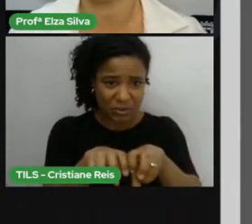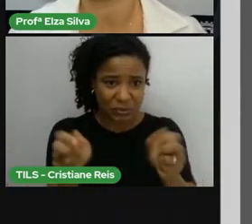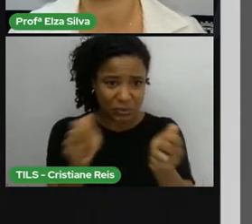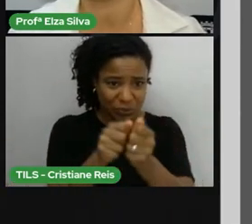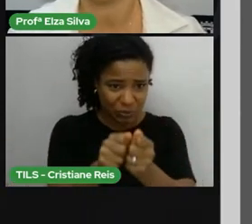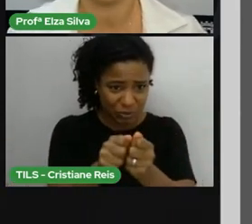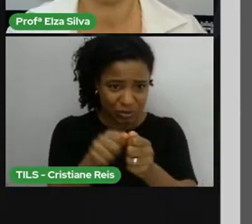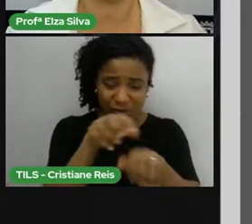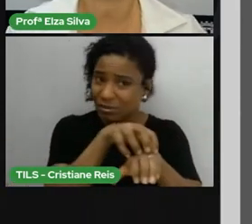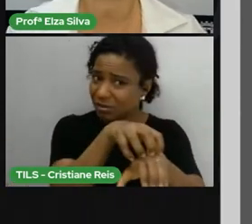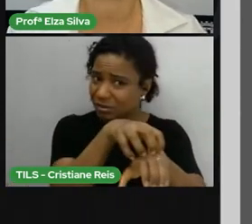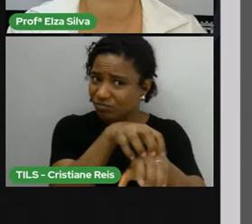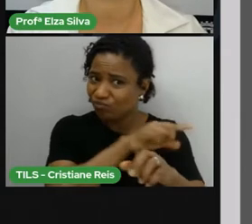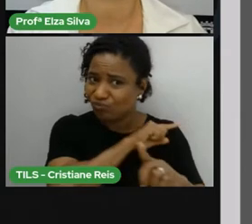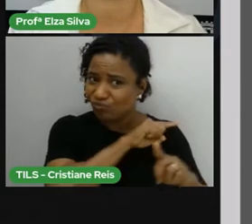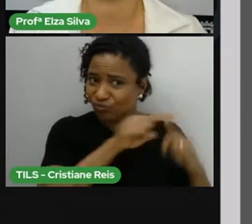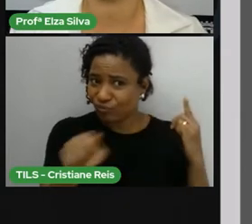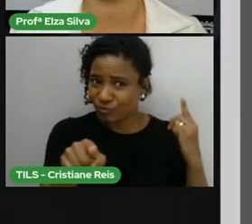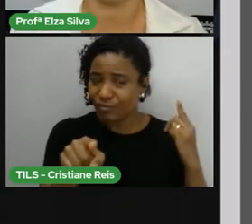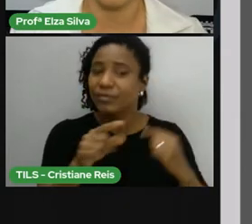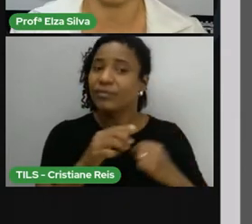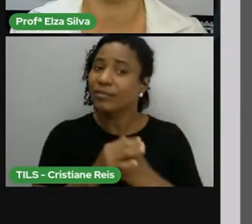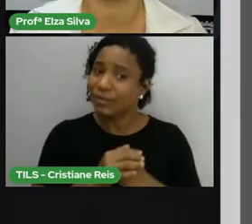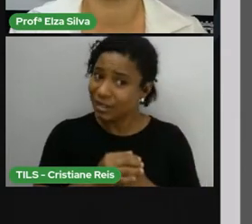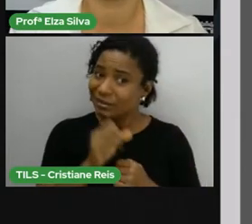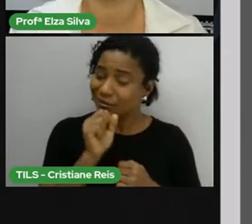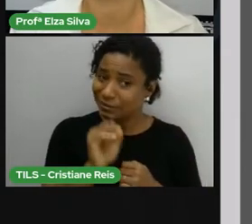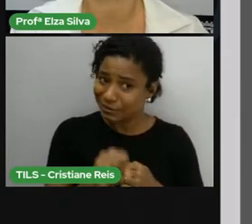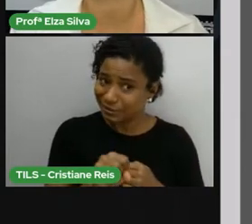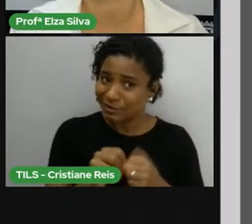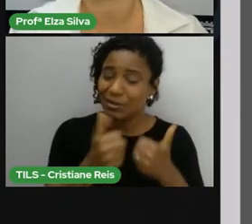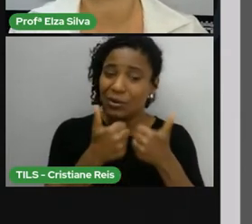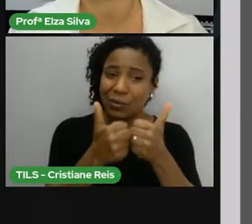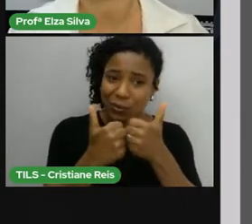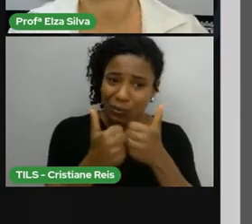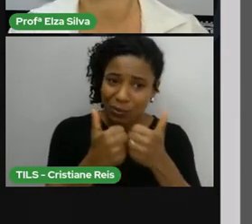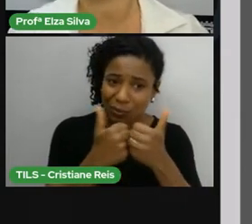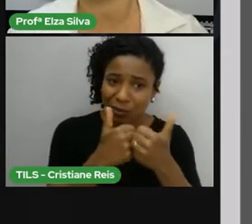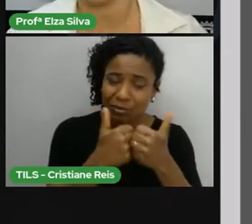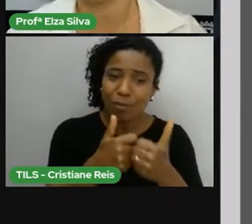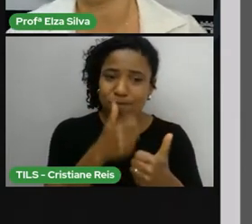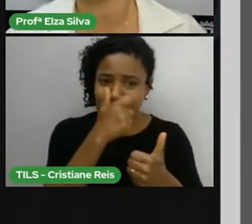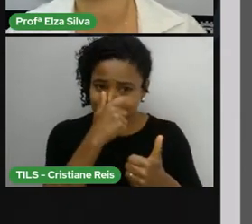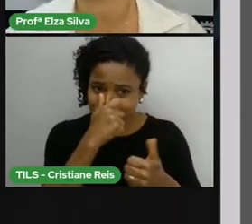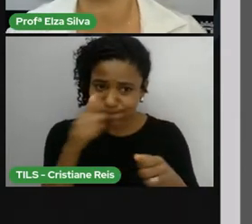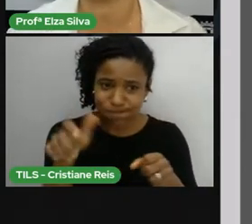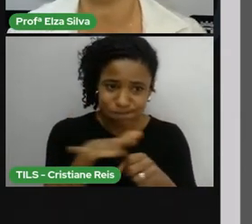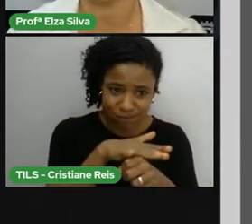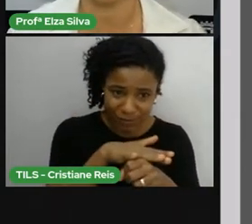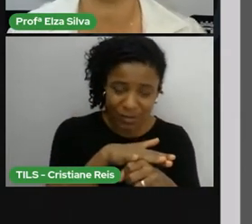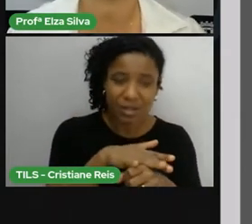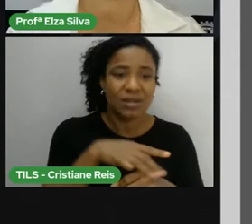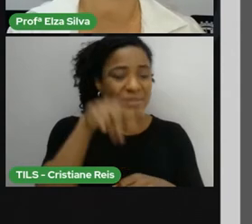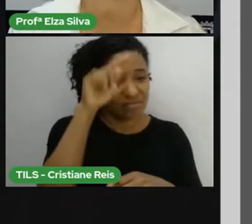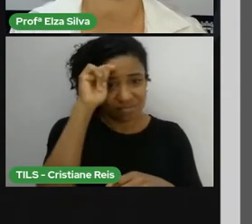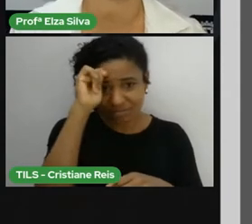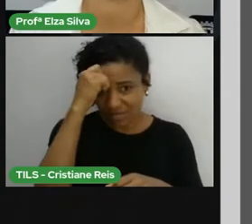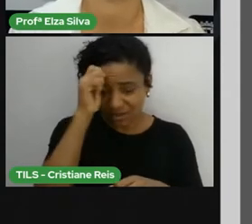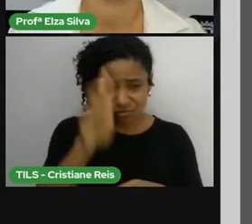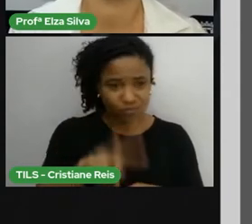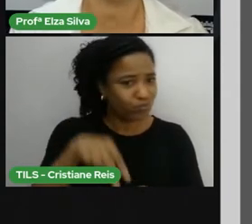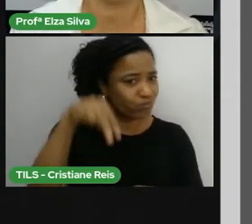ônibus. Quando um ônibus estivesse lotado, o motorista ordenava que uma pessoa negra se